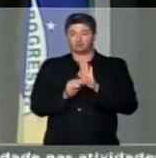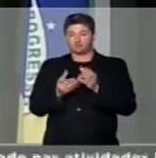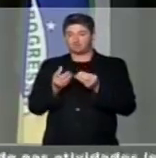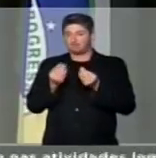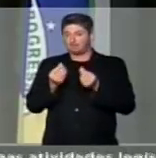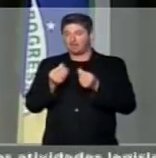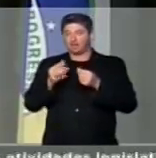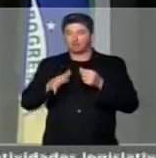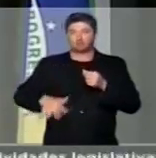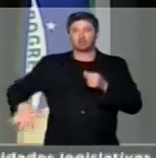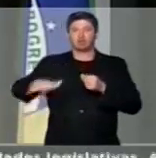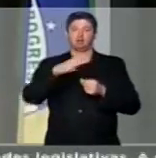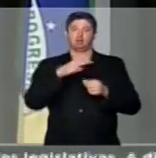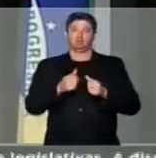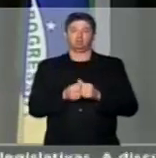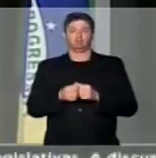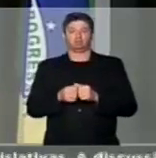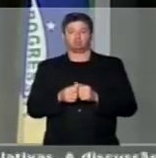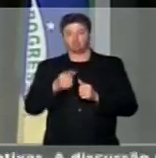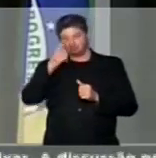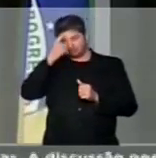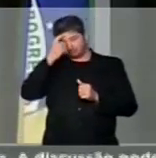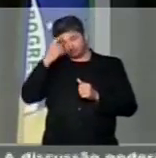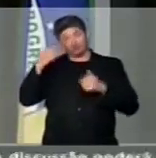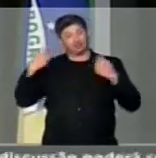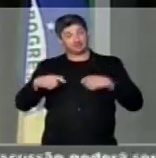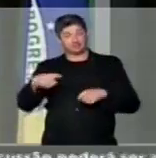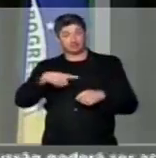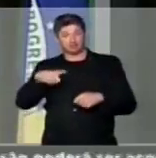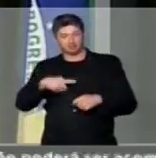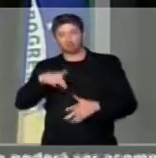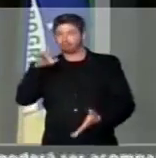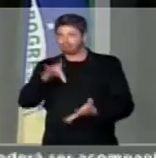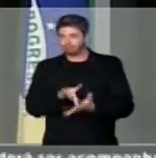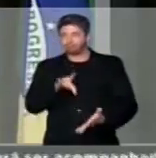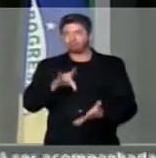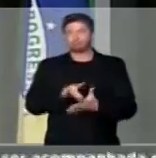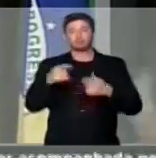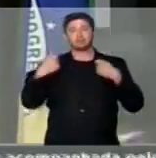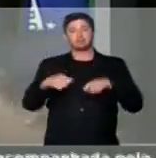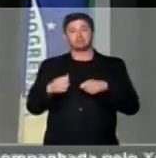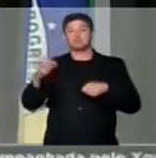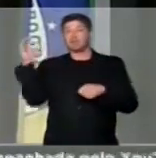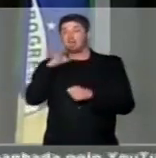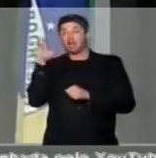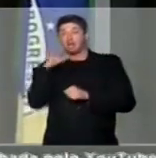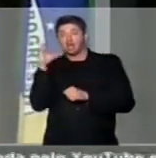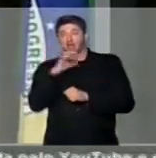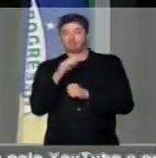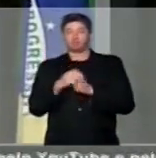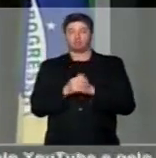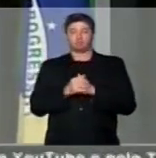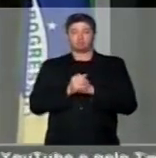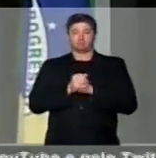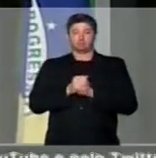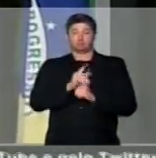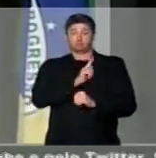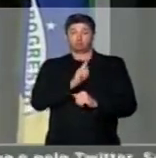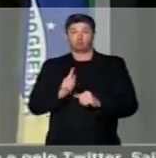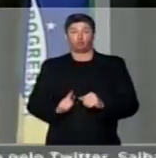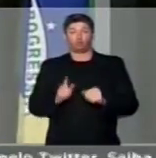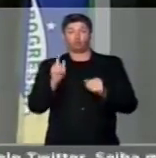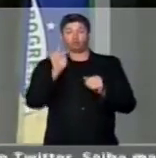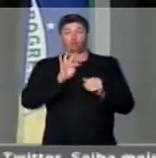abrangente. Há necessidade premente de haver agilidade por parte do